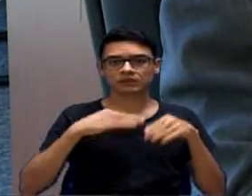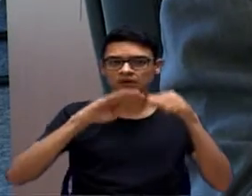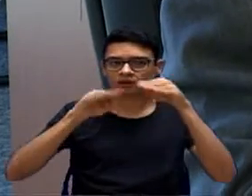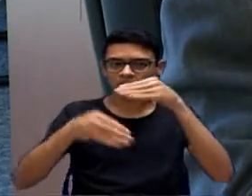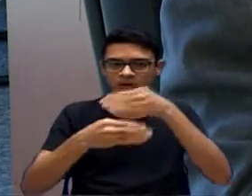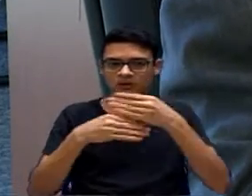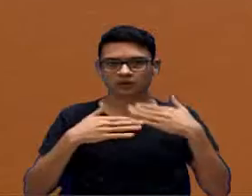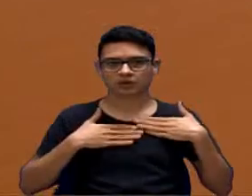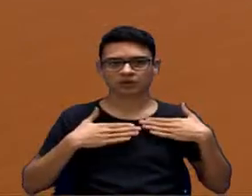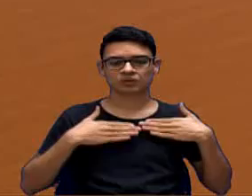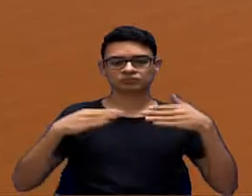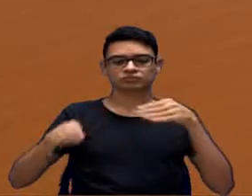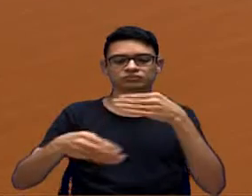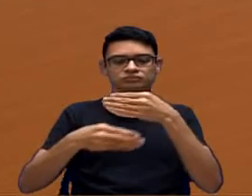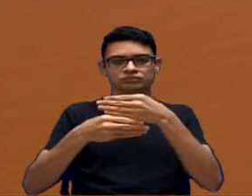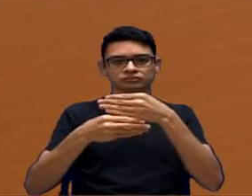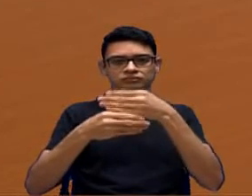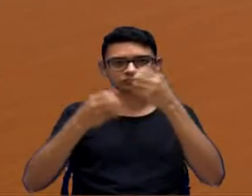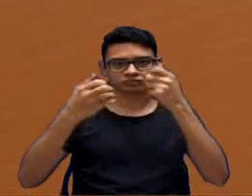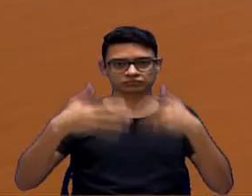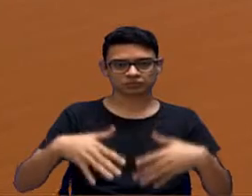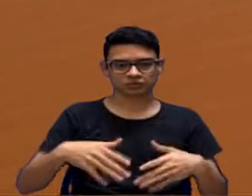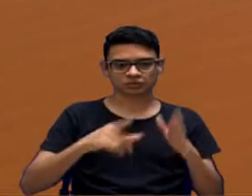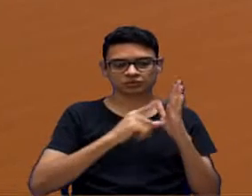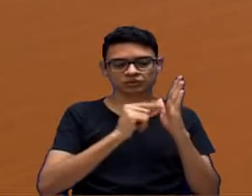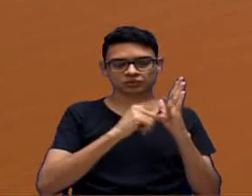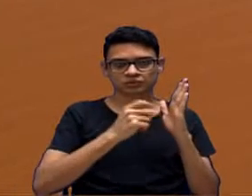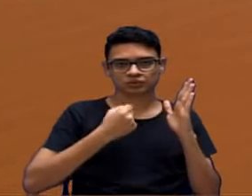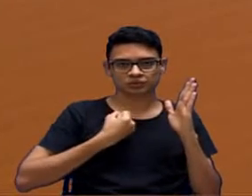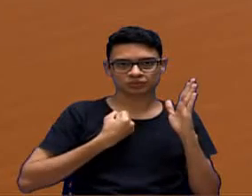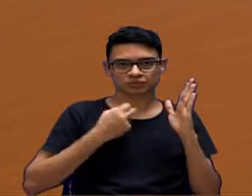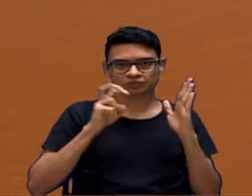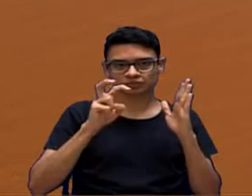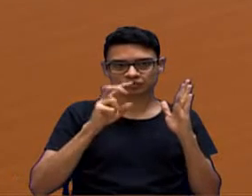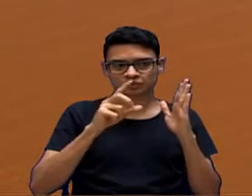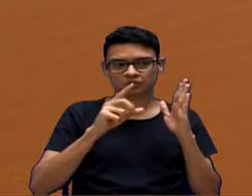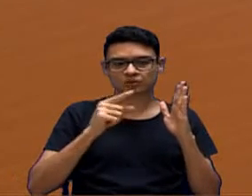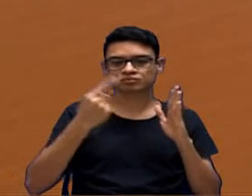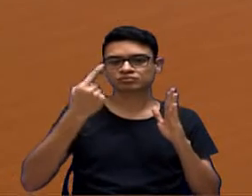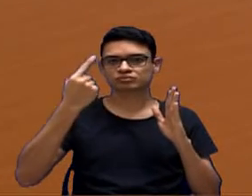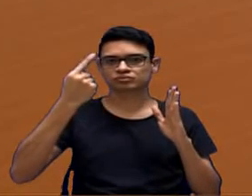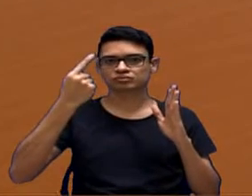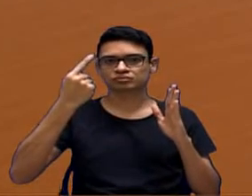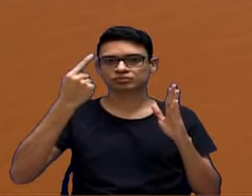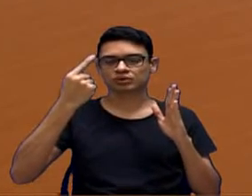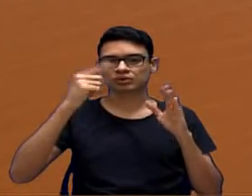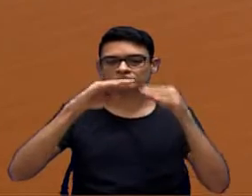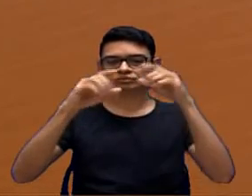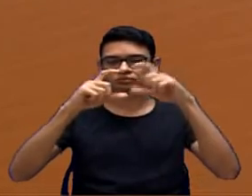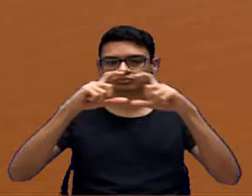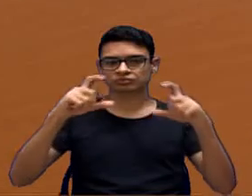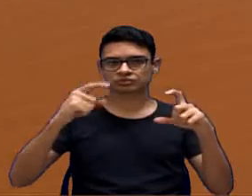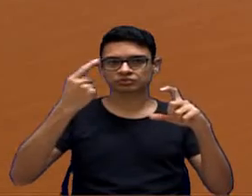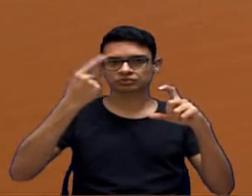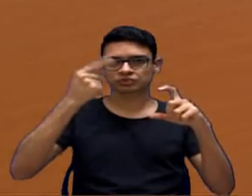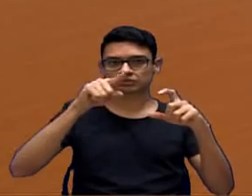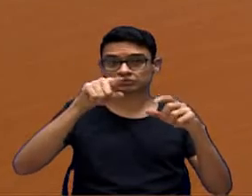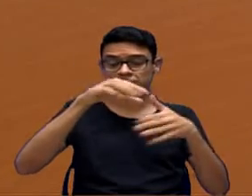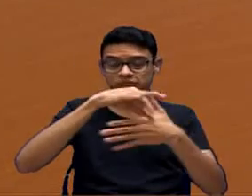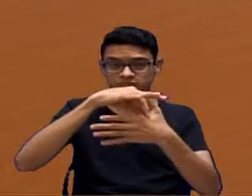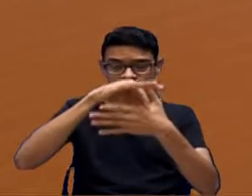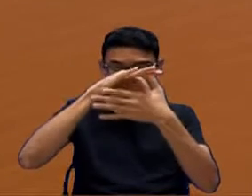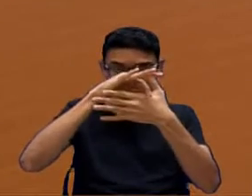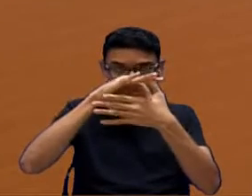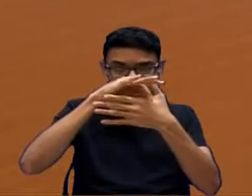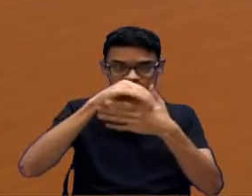ser justo, no artigo 85, paráfroco primeiro, V. Exª como líder, não